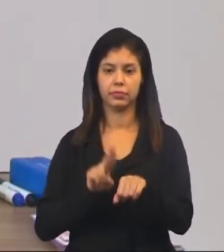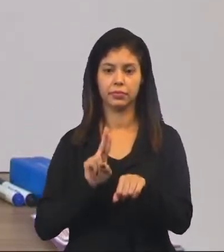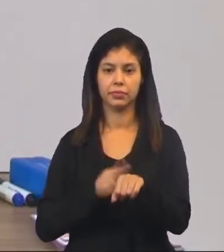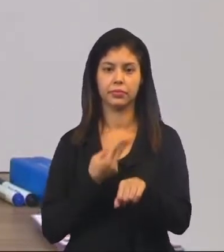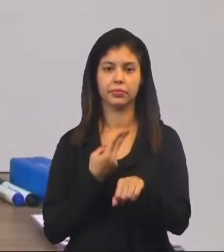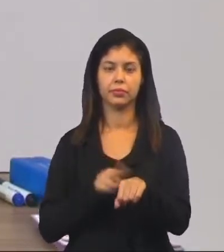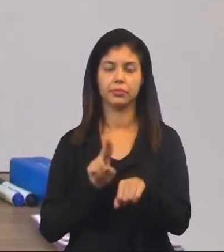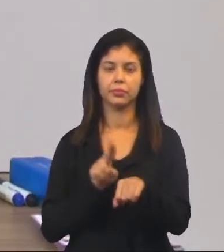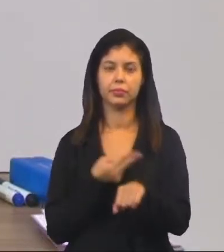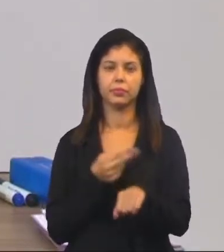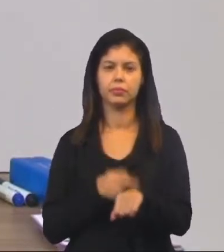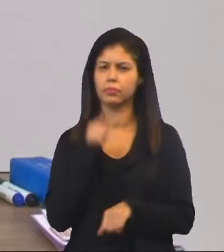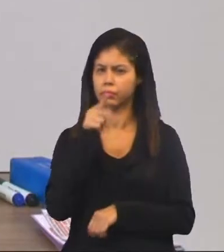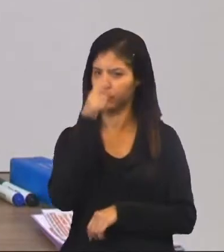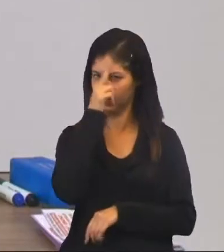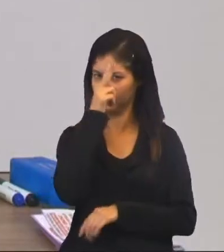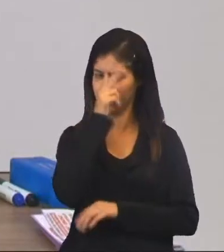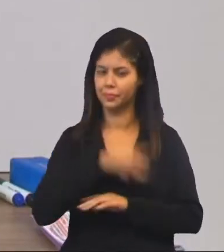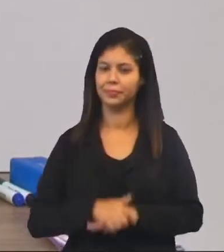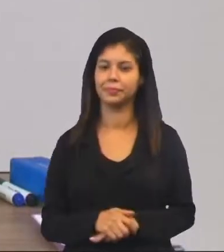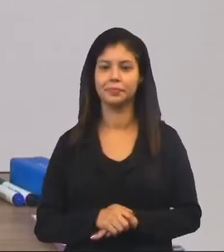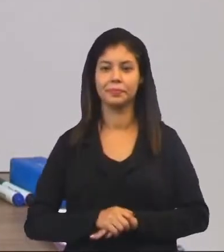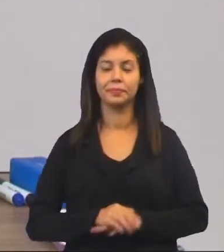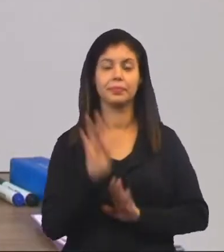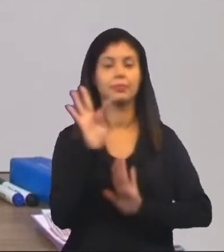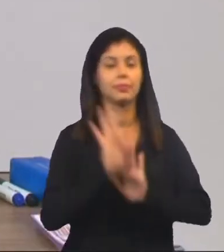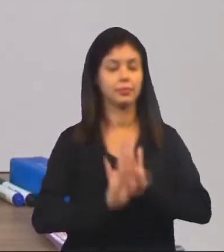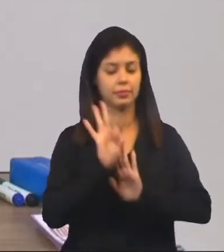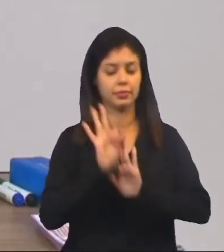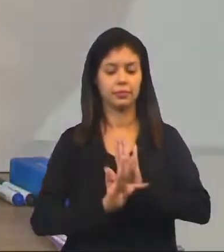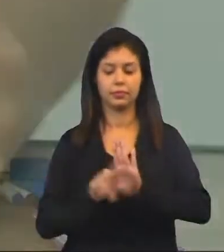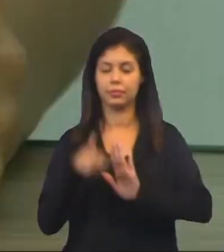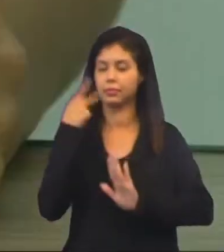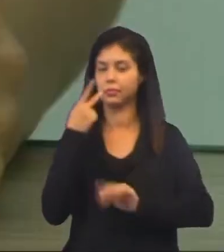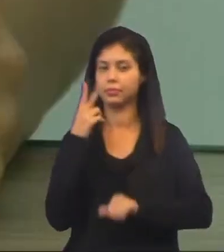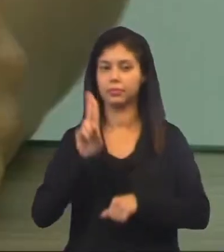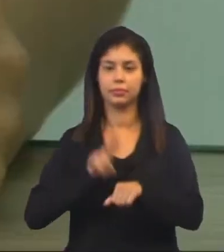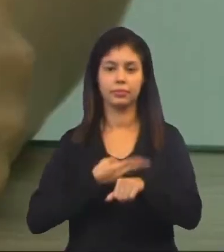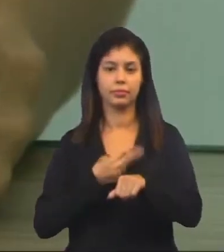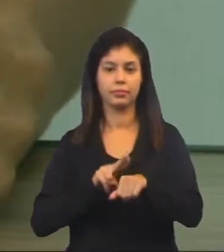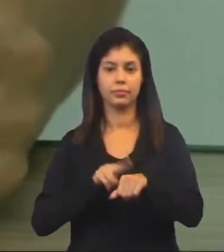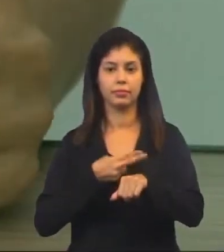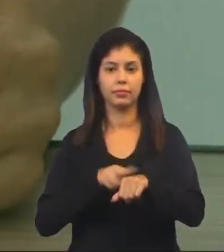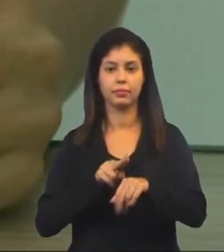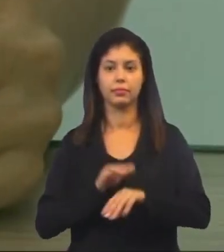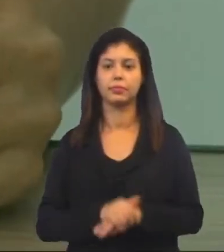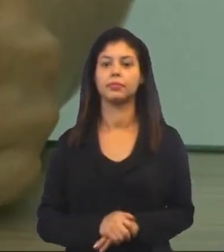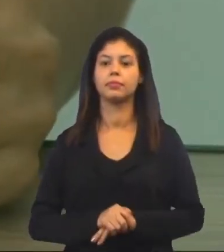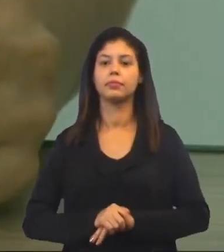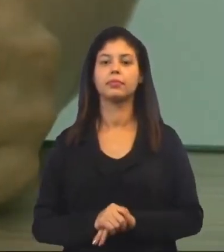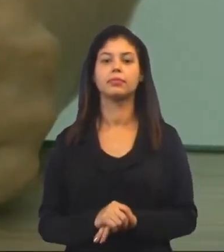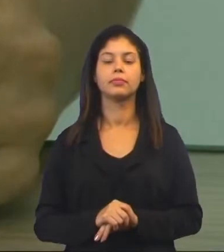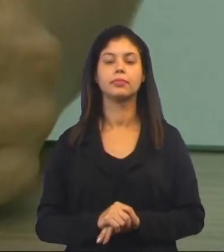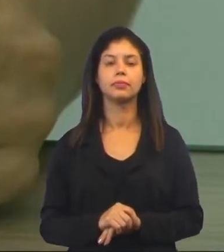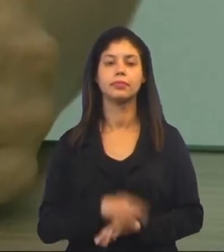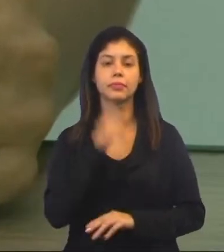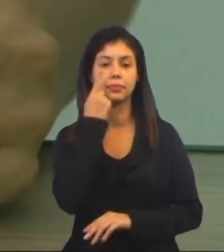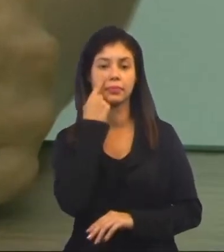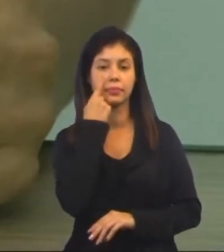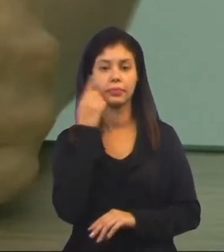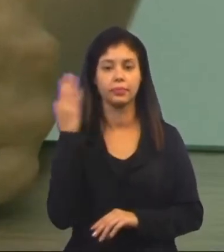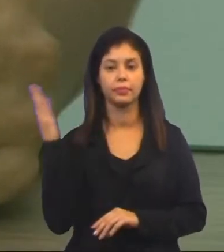vocês lembram que tinha um texto que falava sobre o chocolate? Isso mesmo, olha,